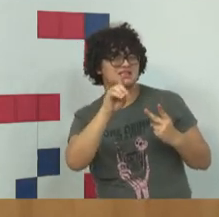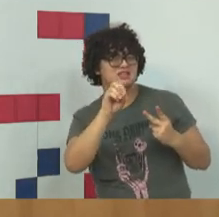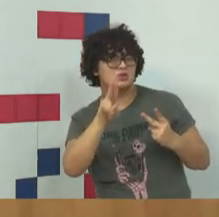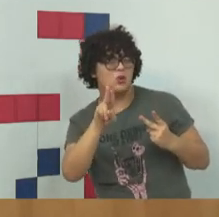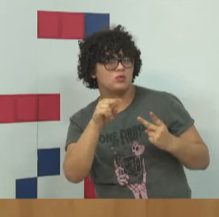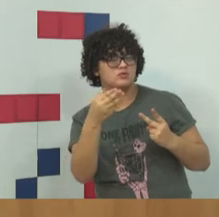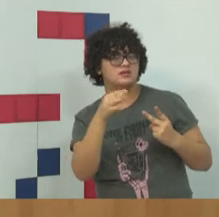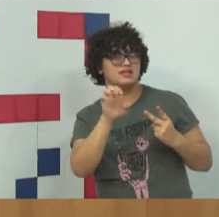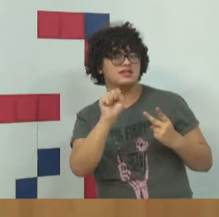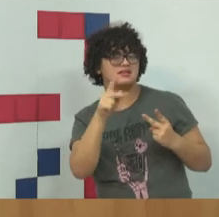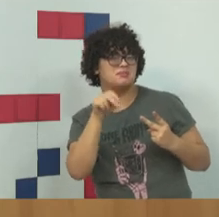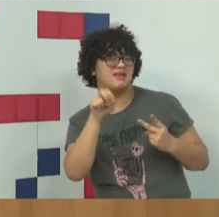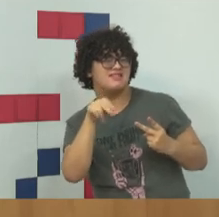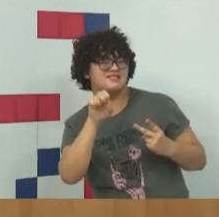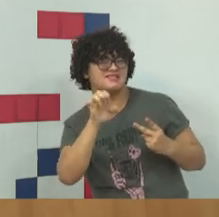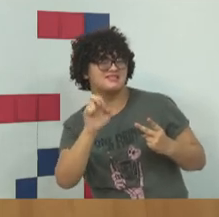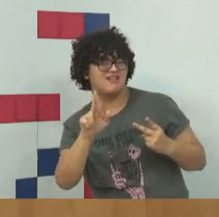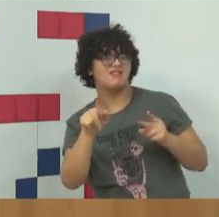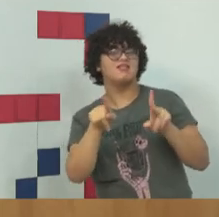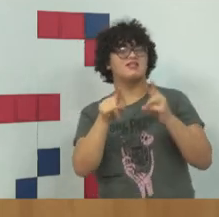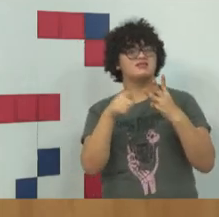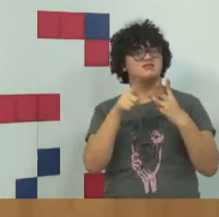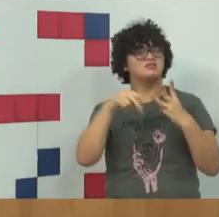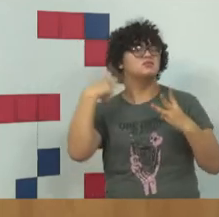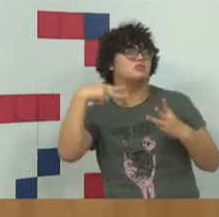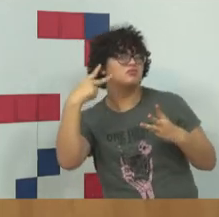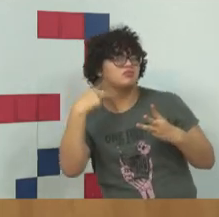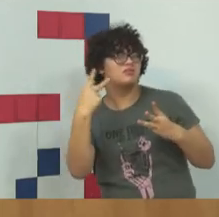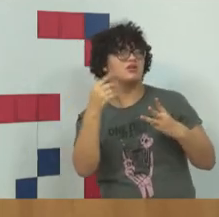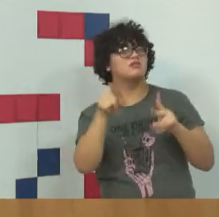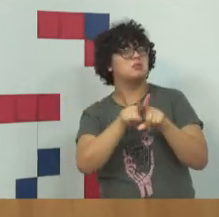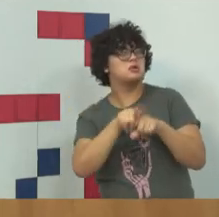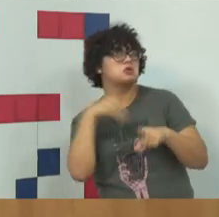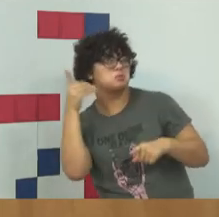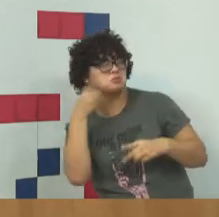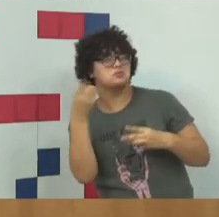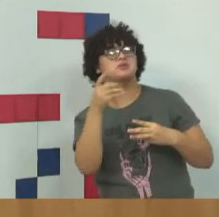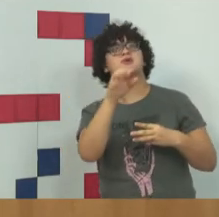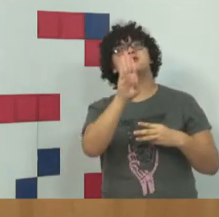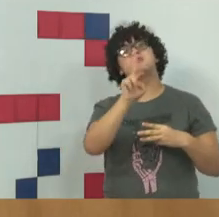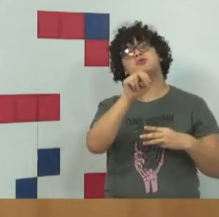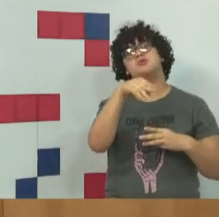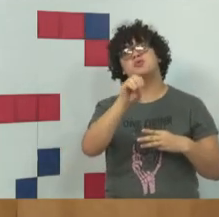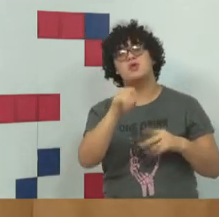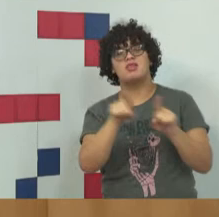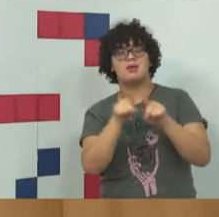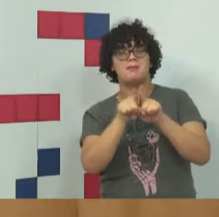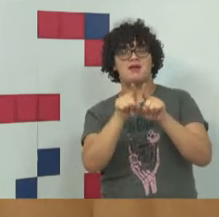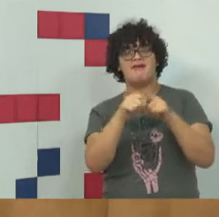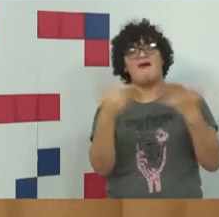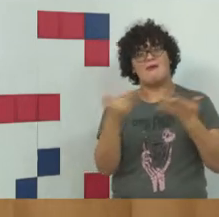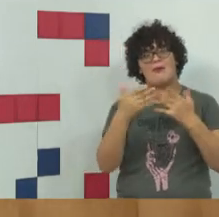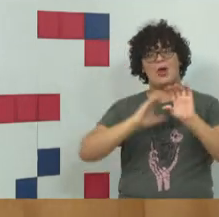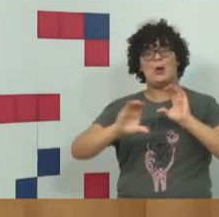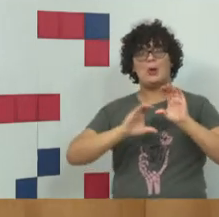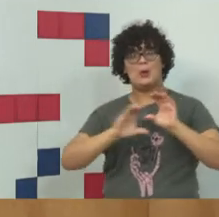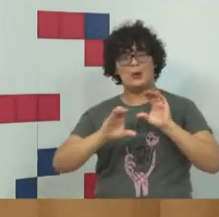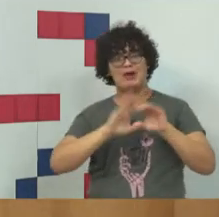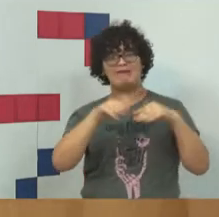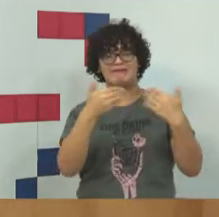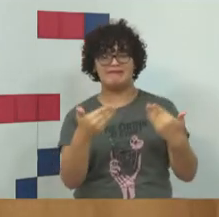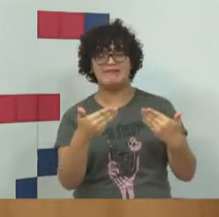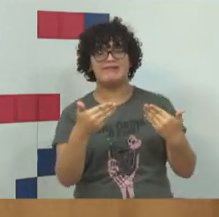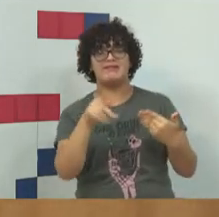Sido, o deputado Ganem, Bruno Ganem, o nosso querido coordenador, e sempre presente aqui, e